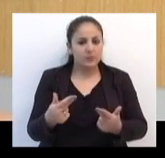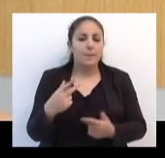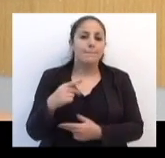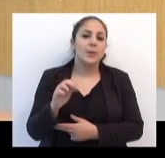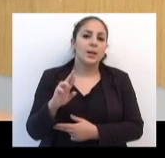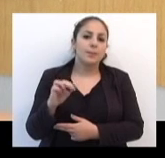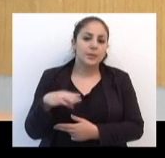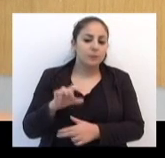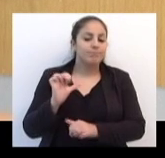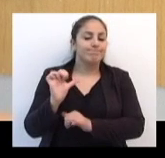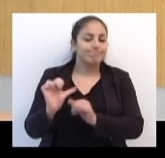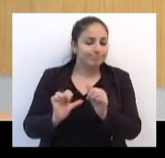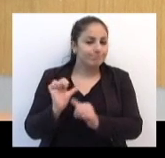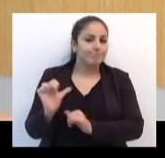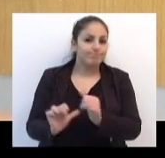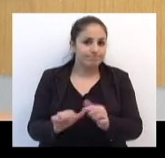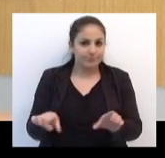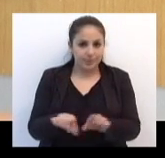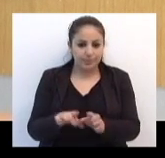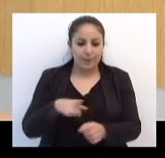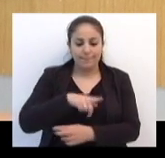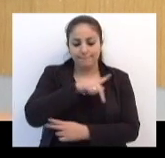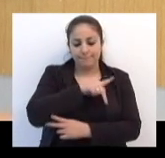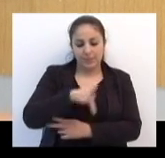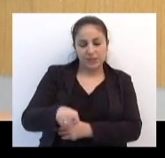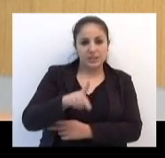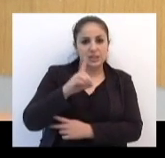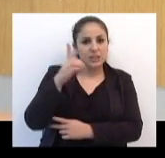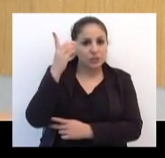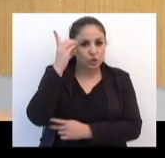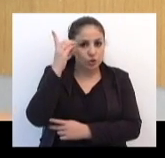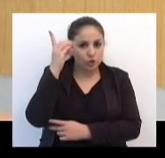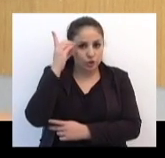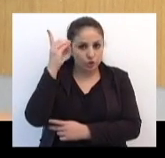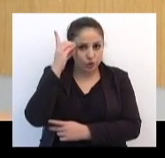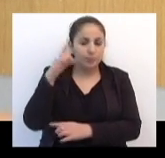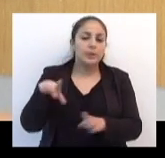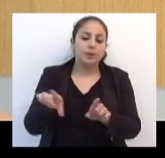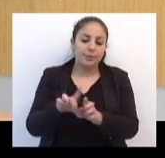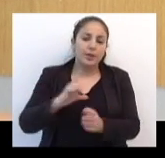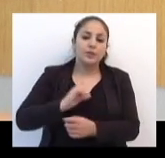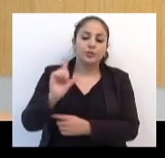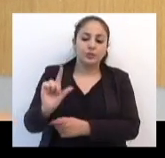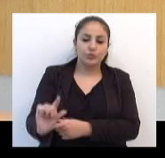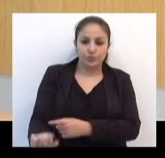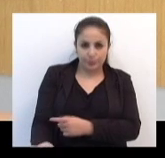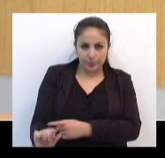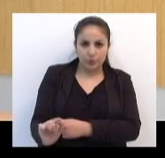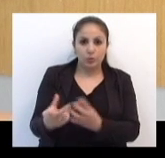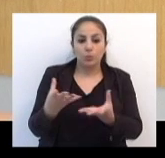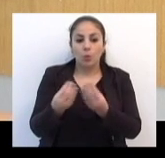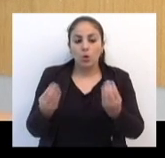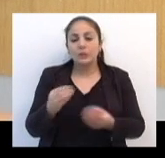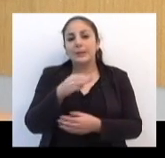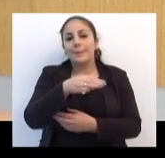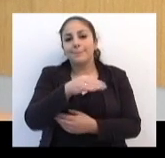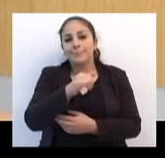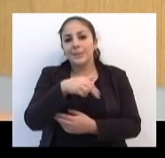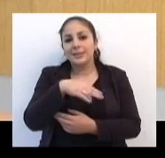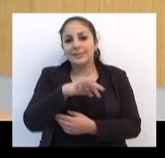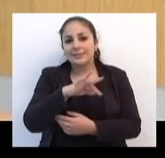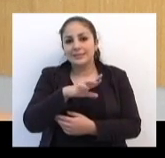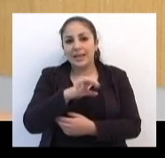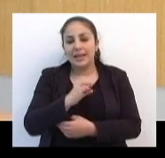sofrerão modificações. A presidente Dilma Rousseff deve, ainda, reduzir o número de ministérios,